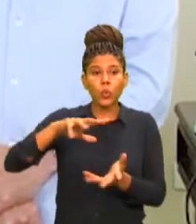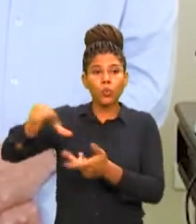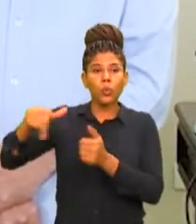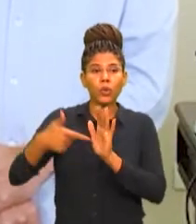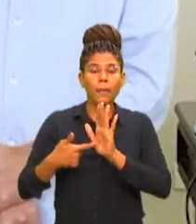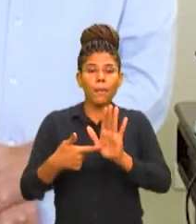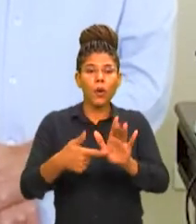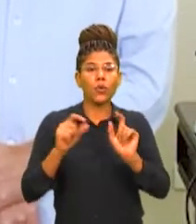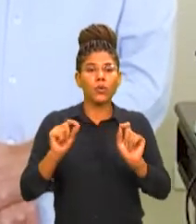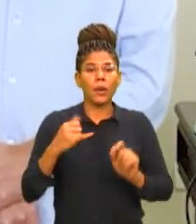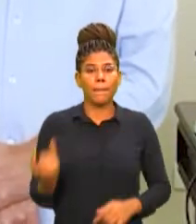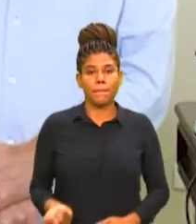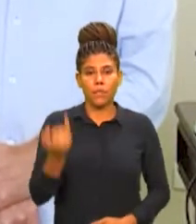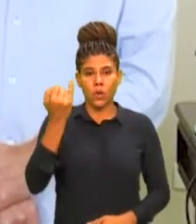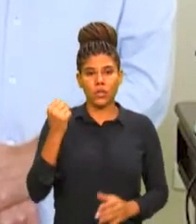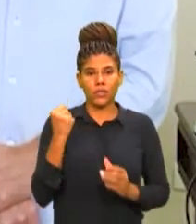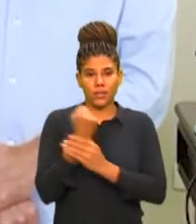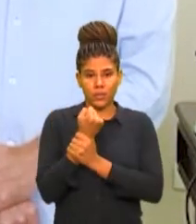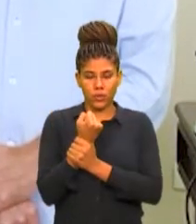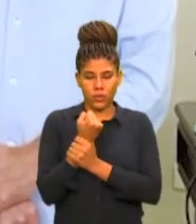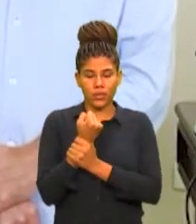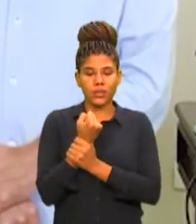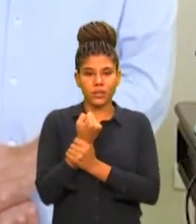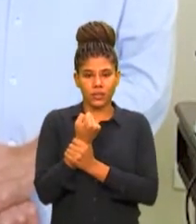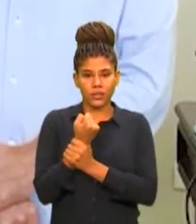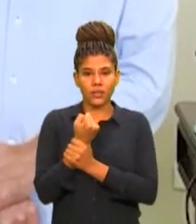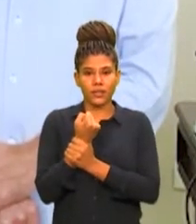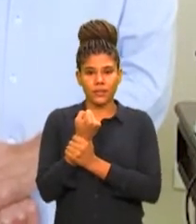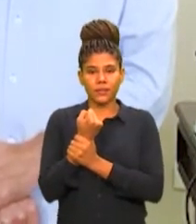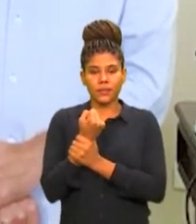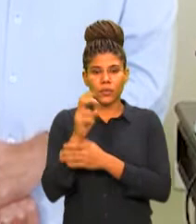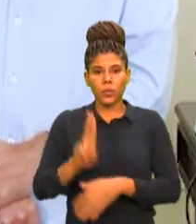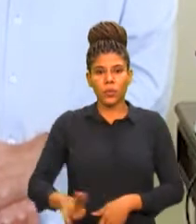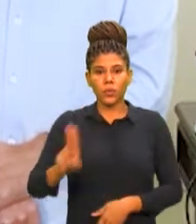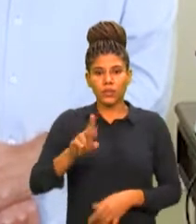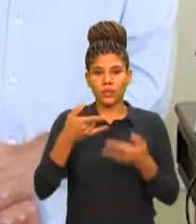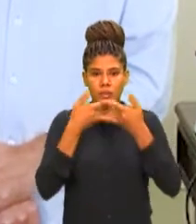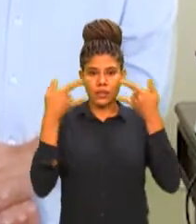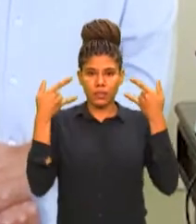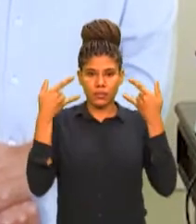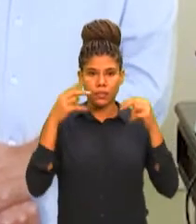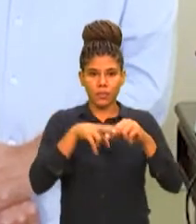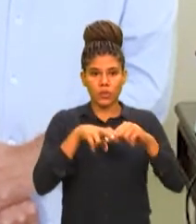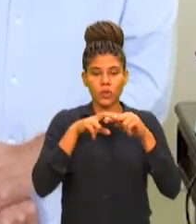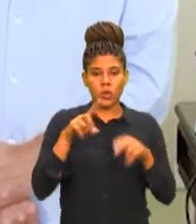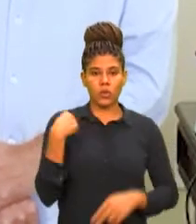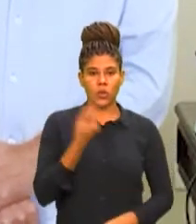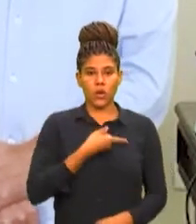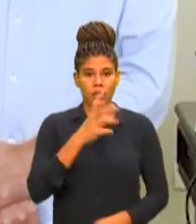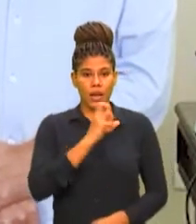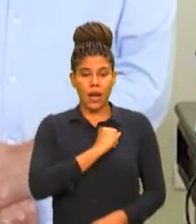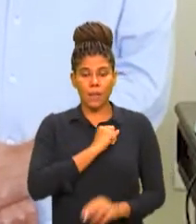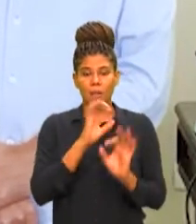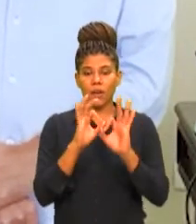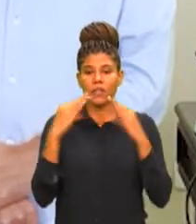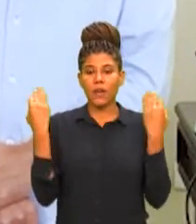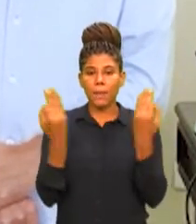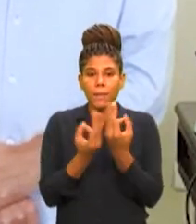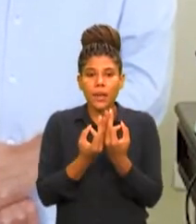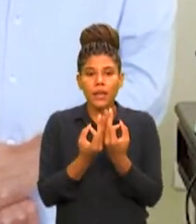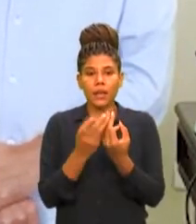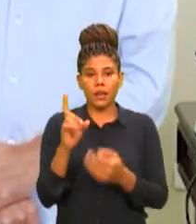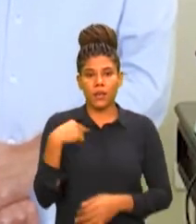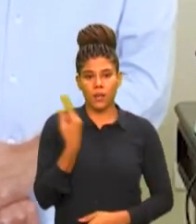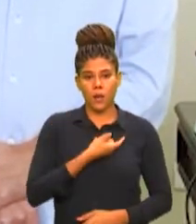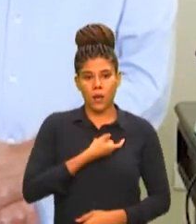importância e a segurança, a prevenção com o uso da máscara. Portanto, nós que amamos os nossos familiares, nós que amamos